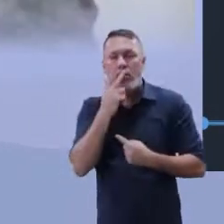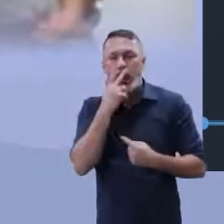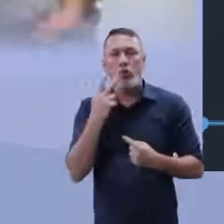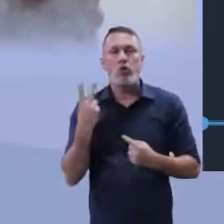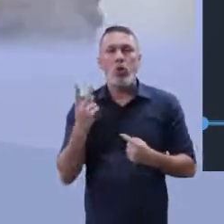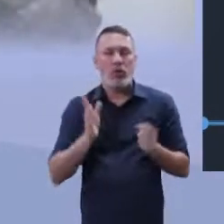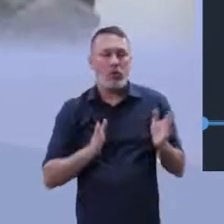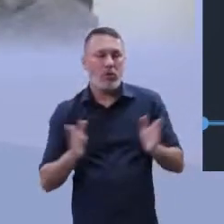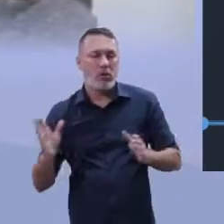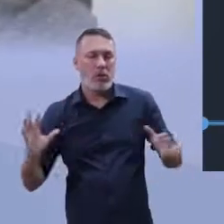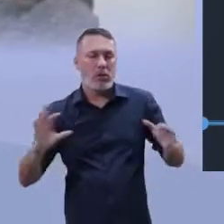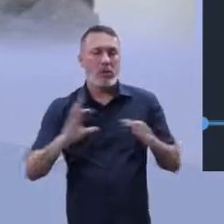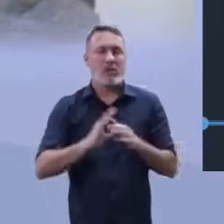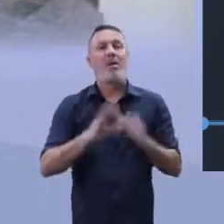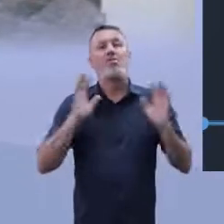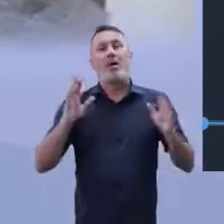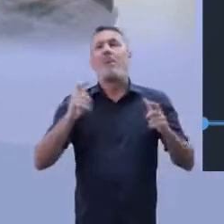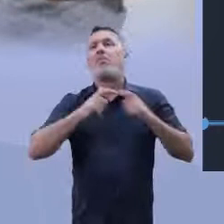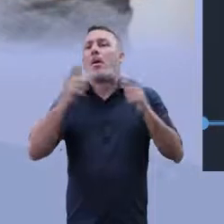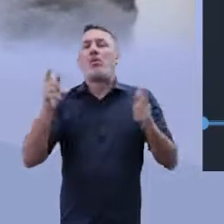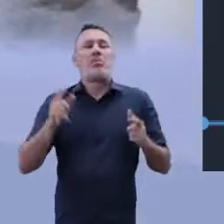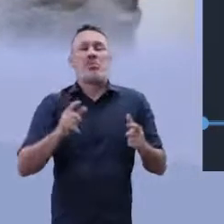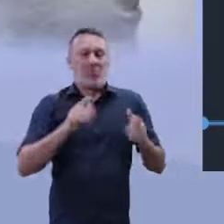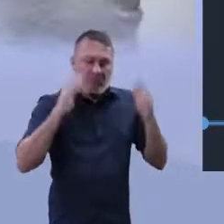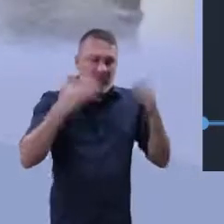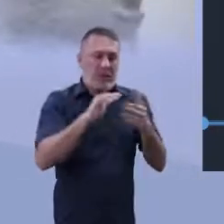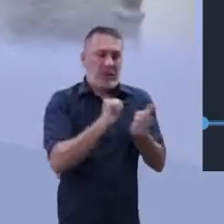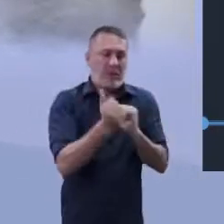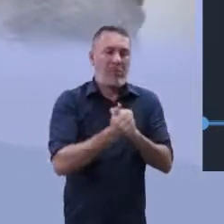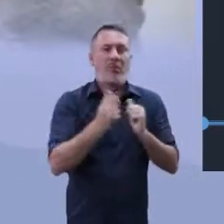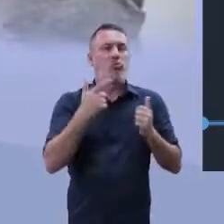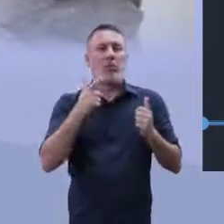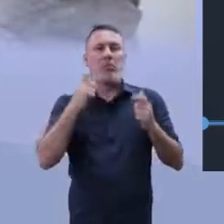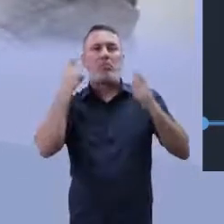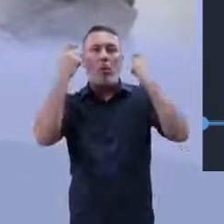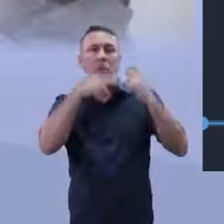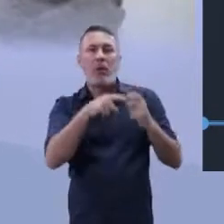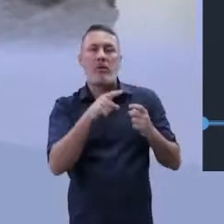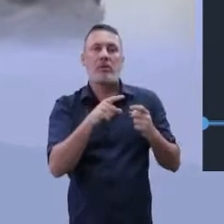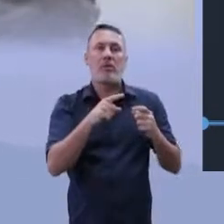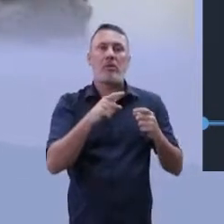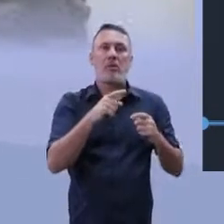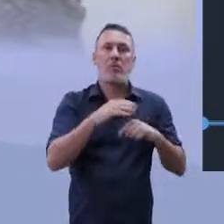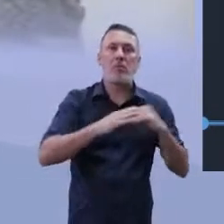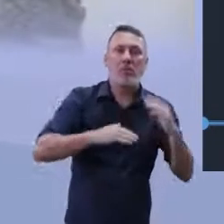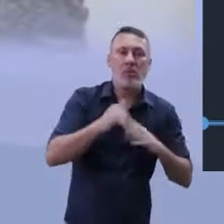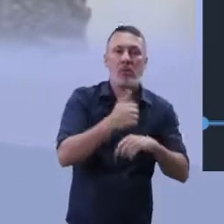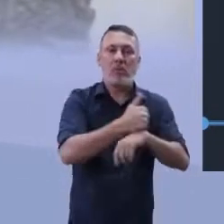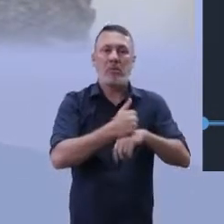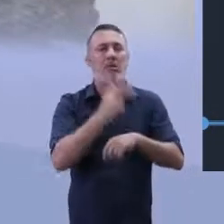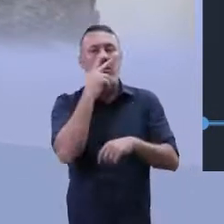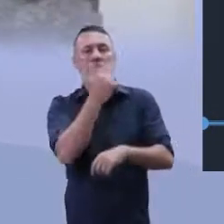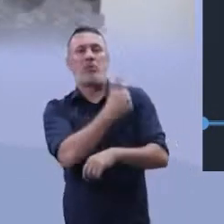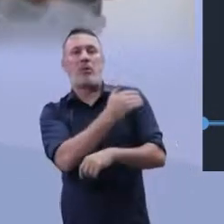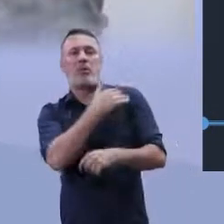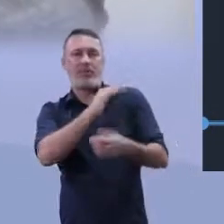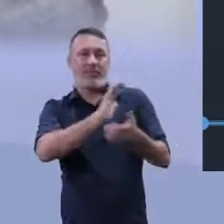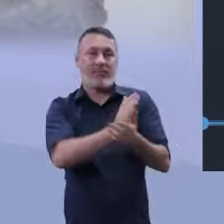há esse preconceito da sociedade brasileira voltado para isso aí. Então, vocês podem colocar dentro do seu texto. E como há esse preconceito,